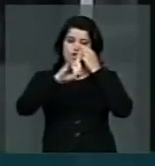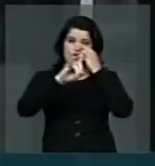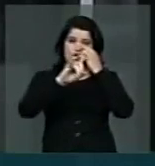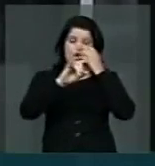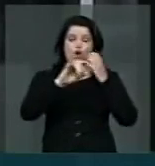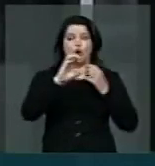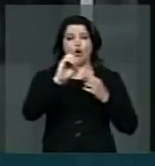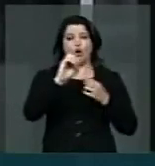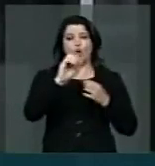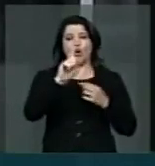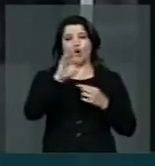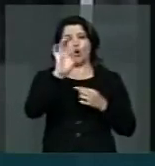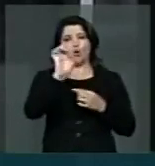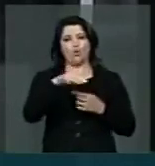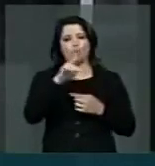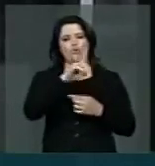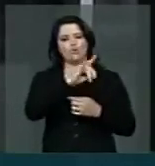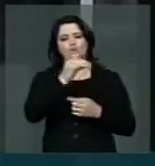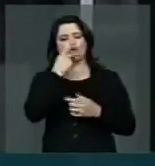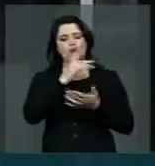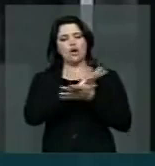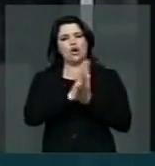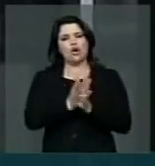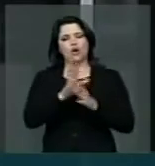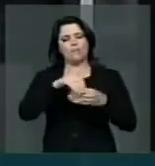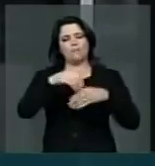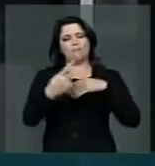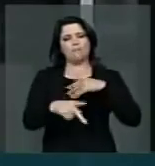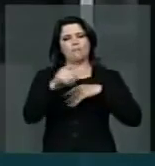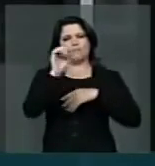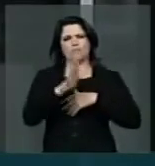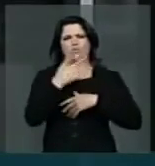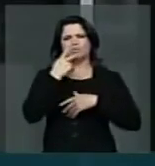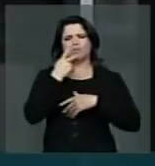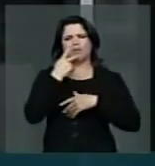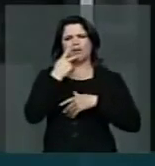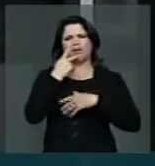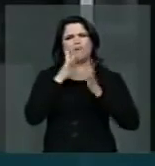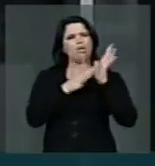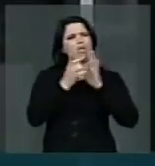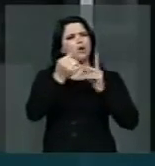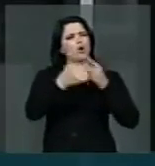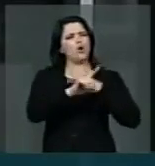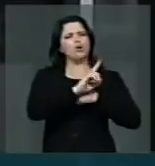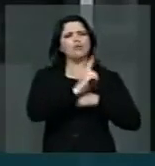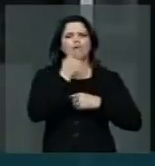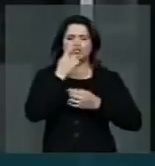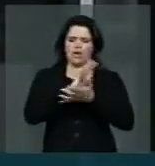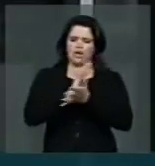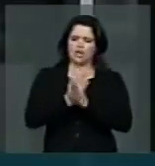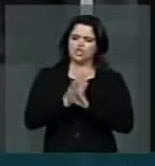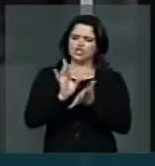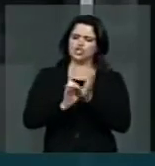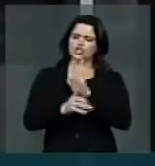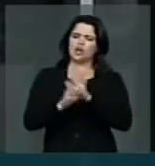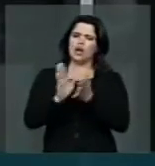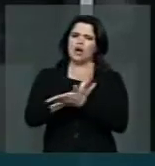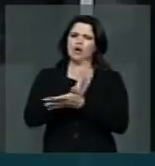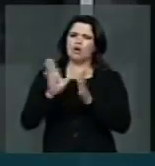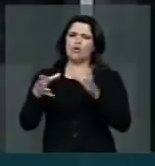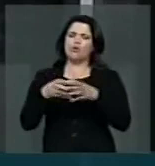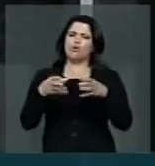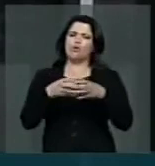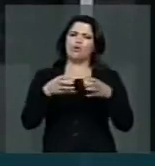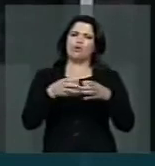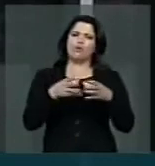matriz africana, as religiões são muito discriminadas nesse país, não há cristofobia nenhuma, o que há discriminação em relação a determinadas